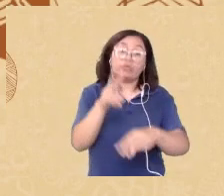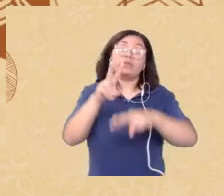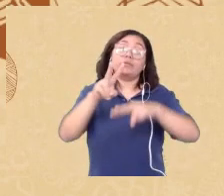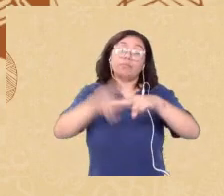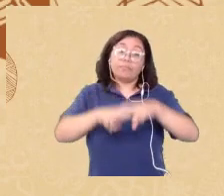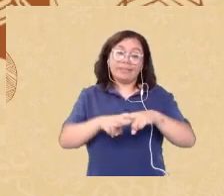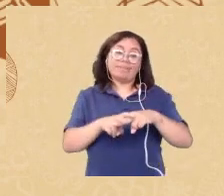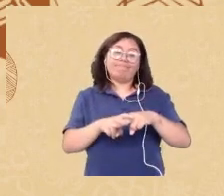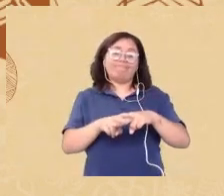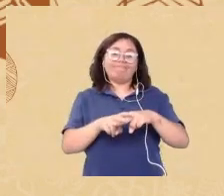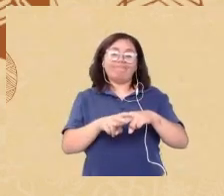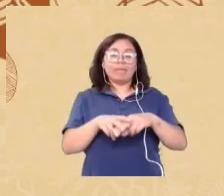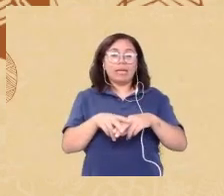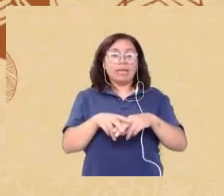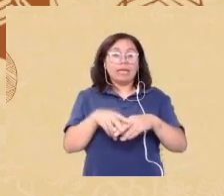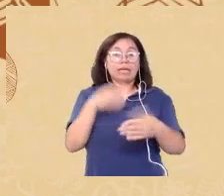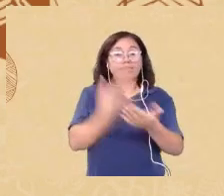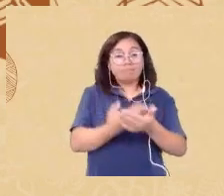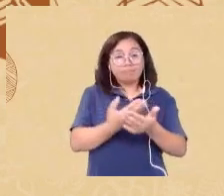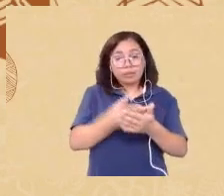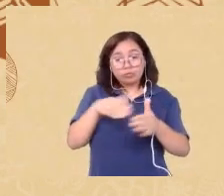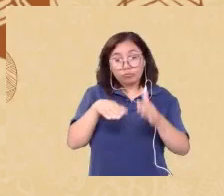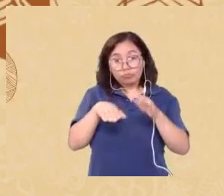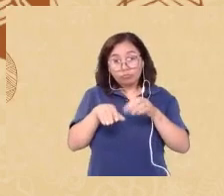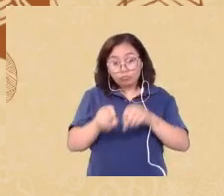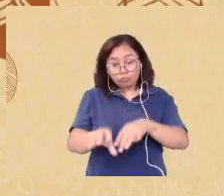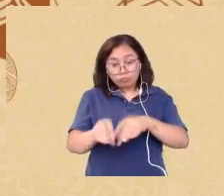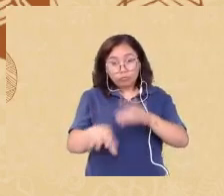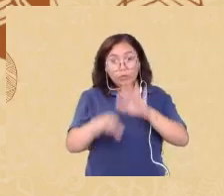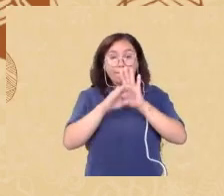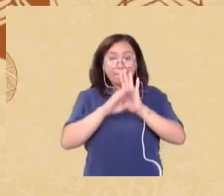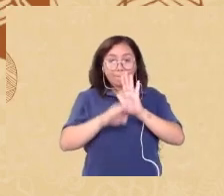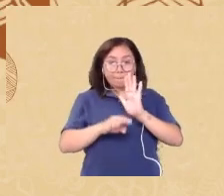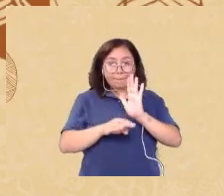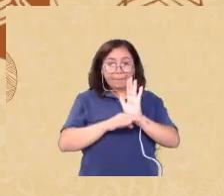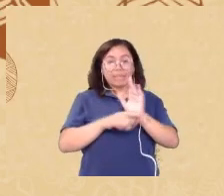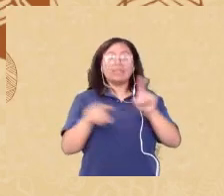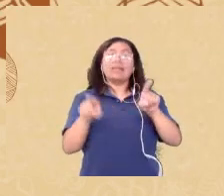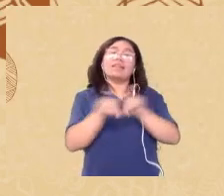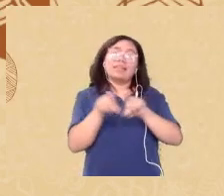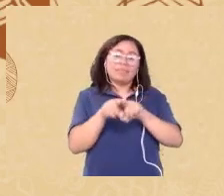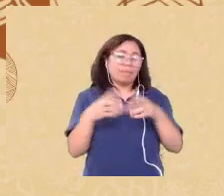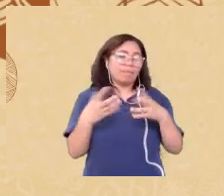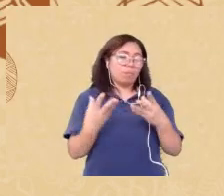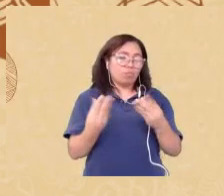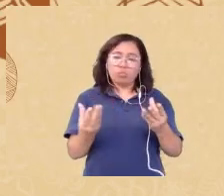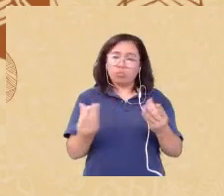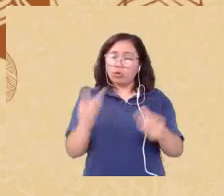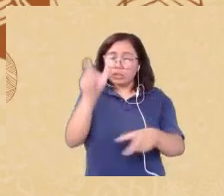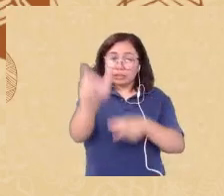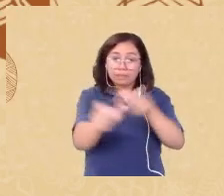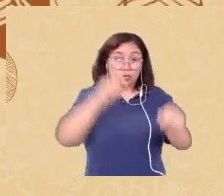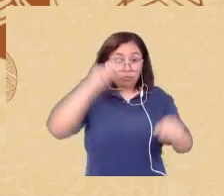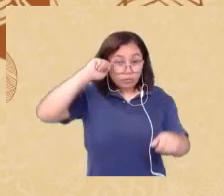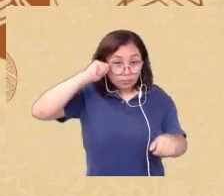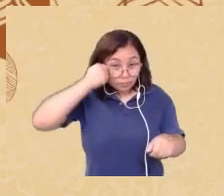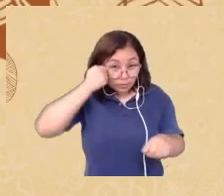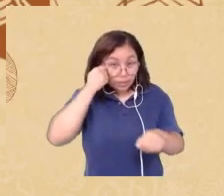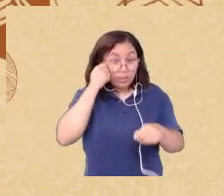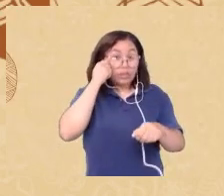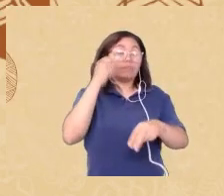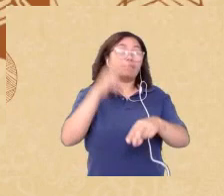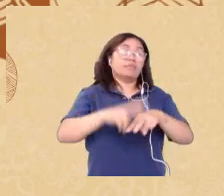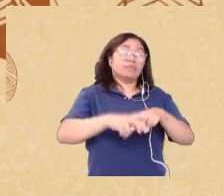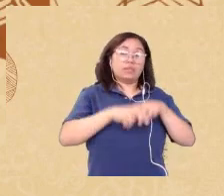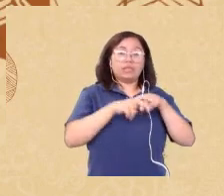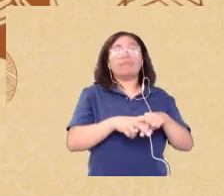pessoas de etnia negra sendo presas e um grave risco de tuberculose então as pessoas estão